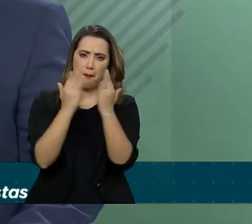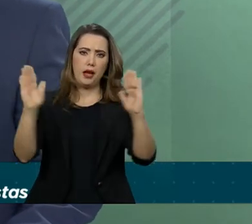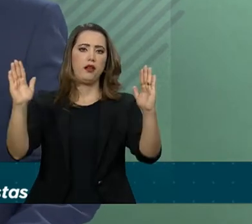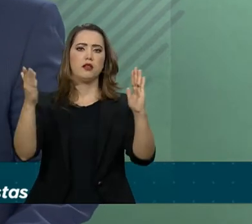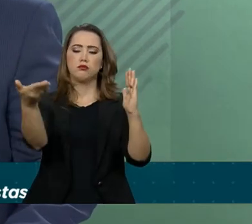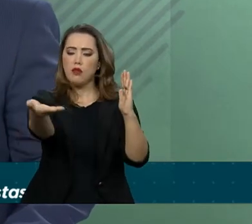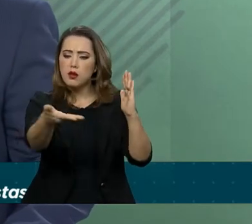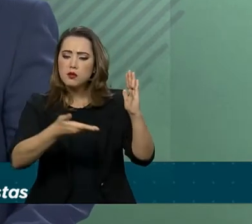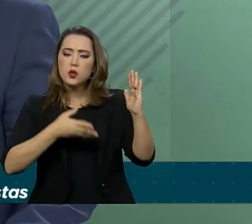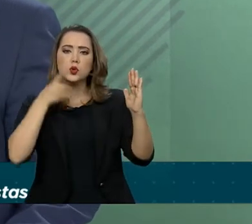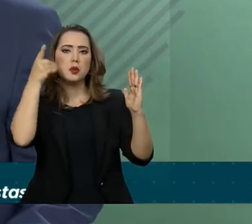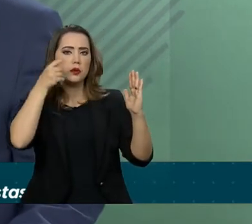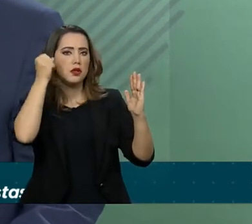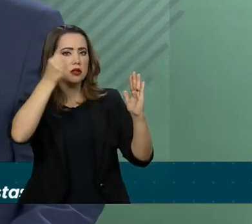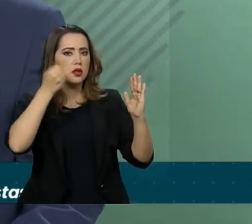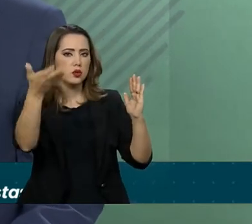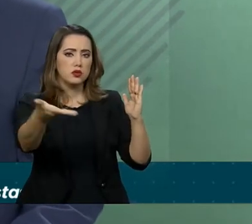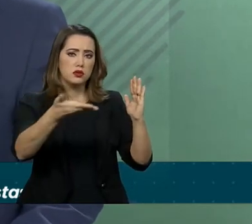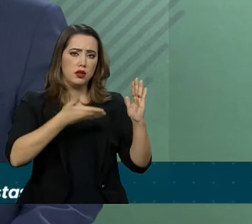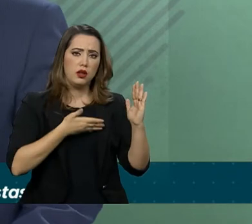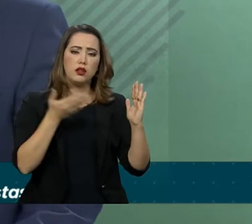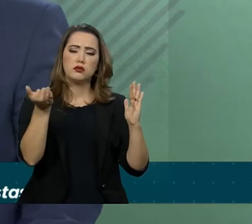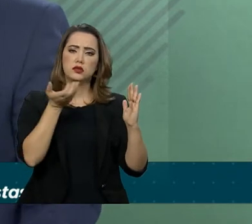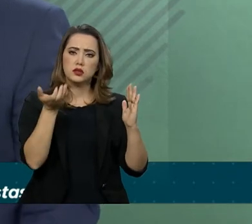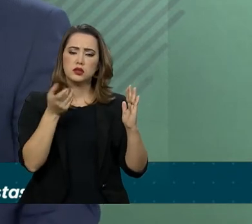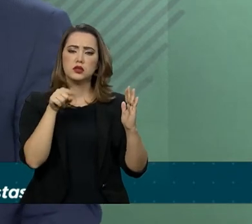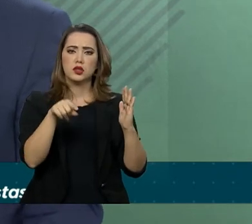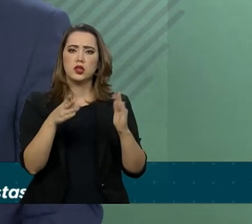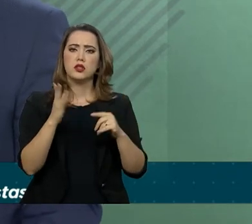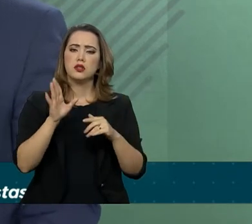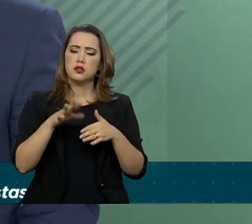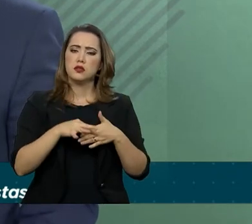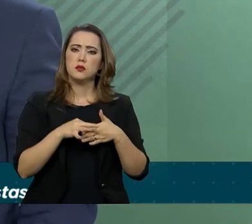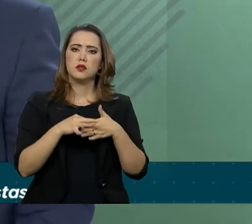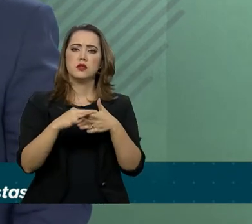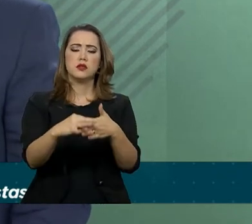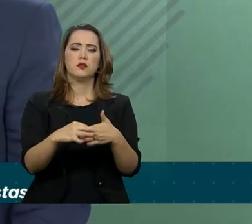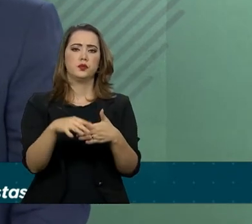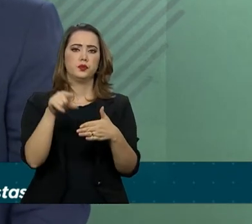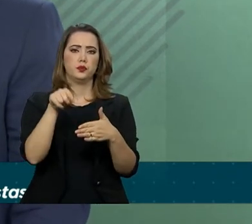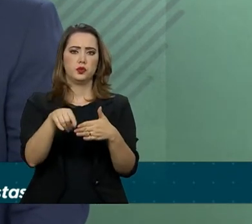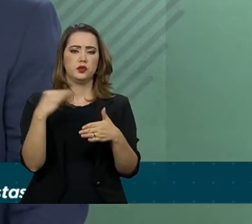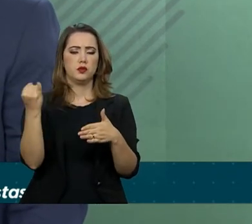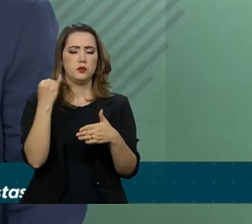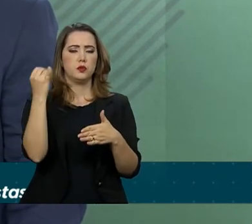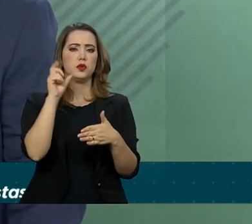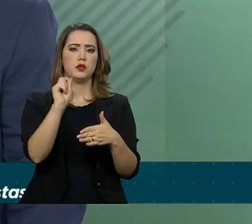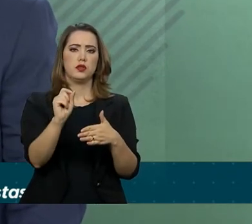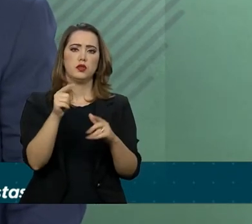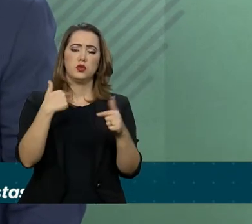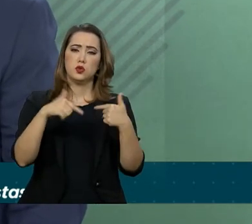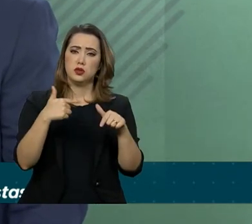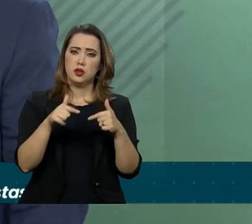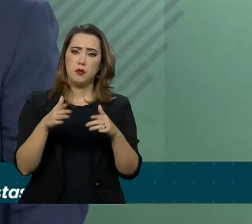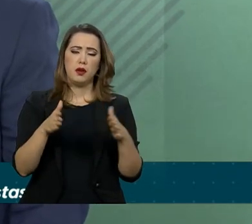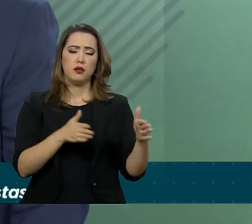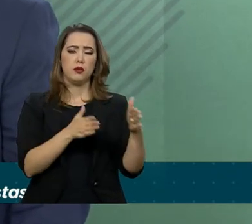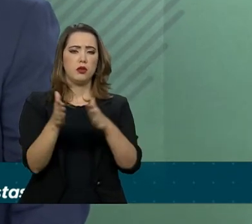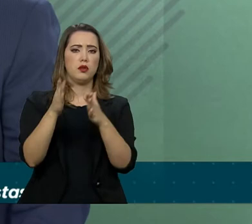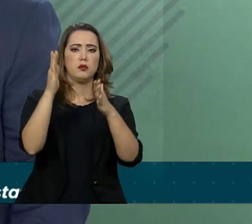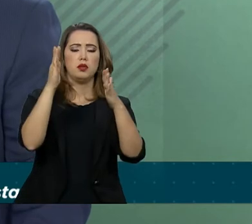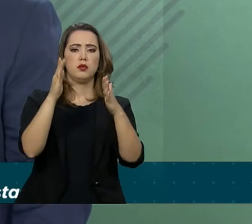legislam em nome da sociedade e que vêm conduzindo de forma bastante adequada os destinos da